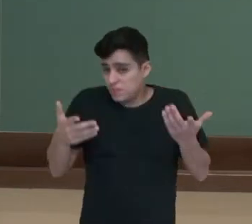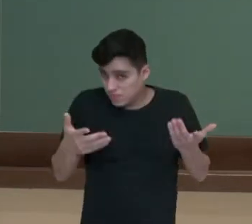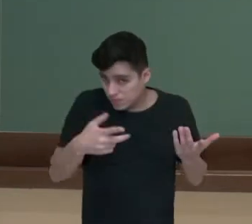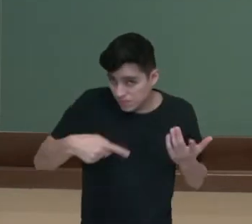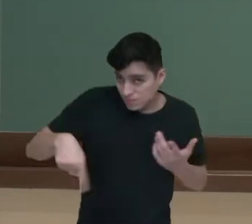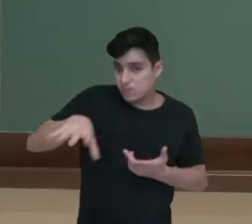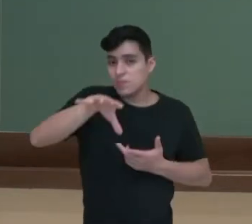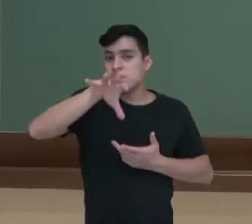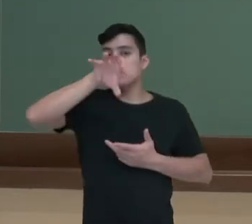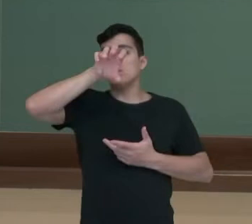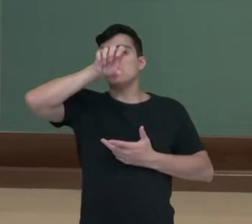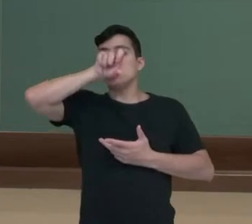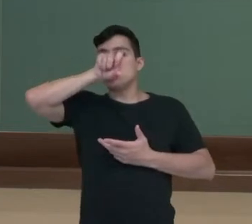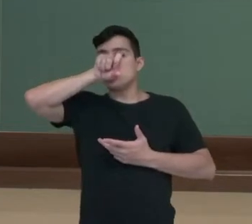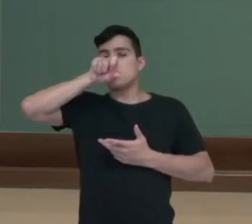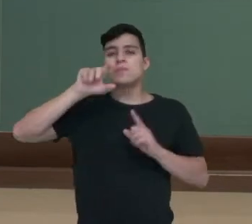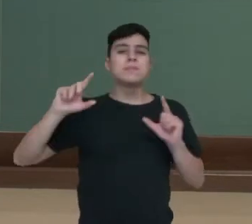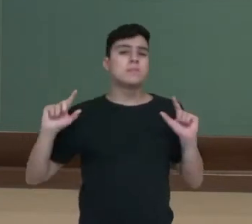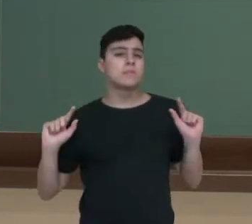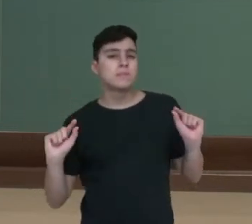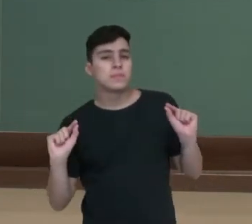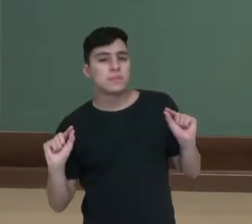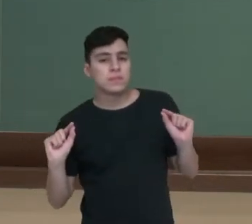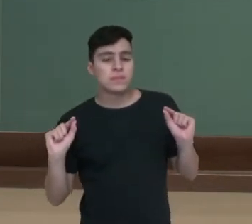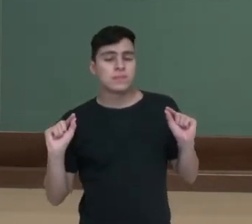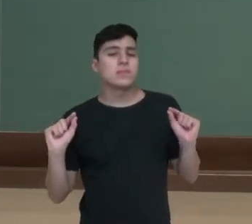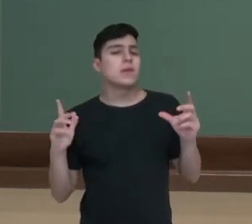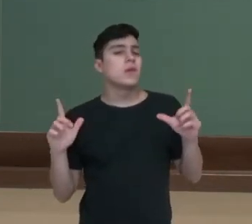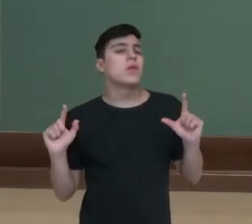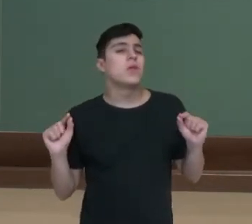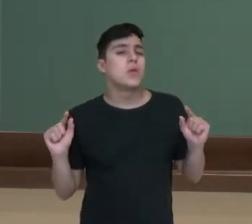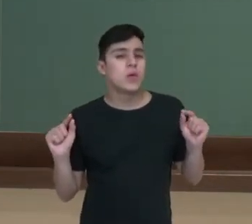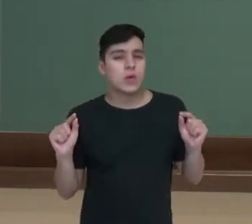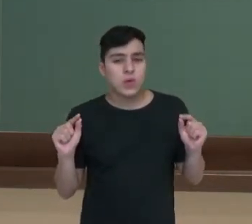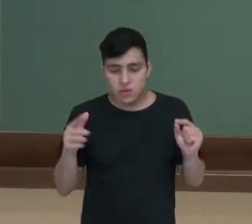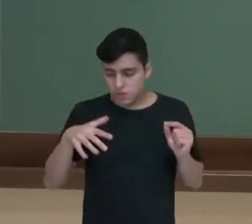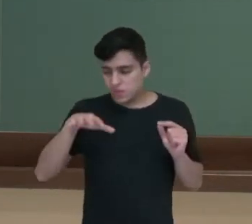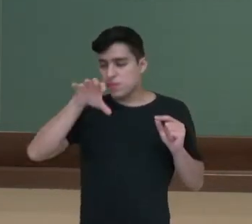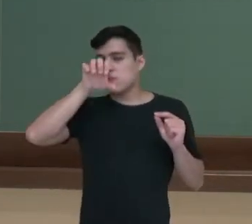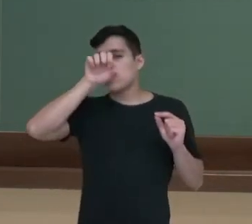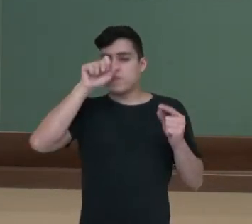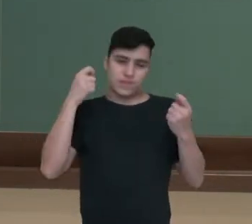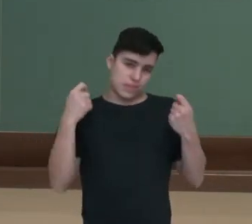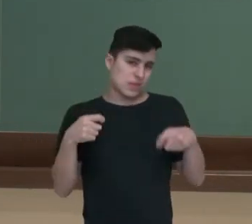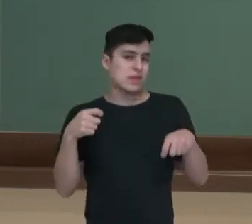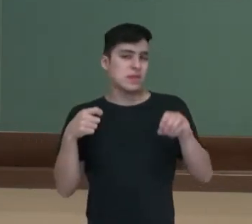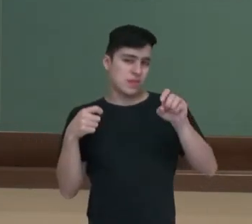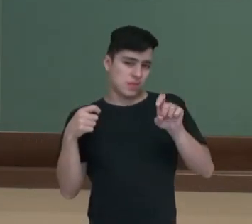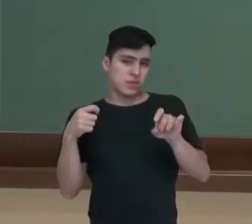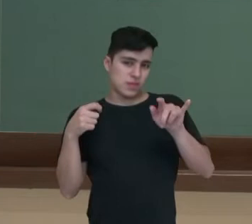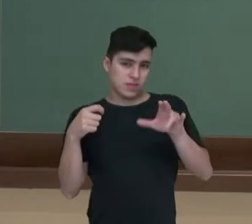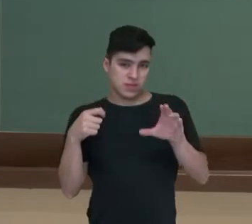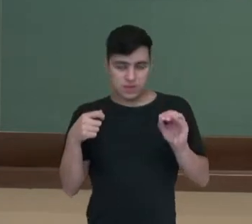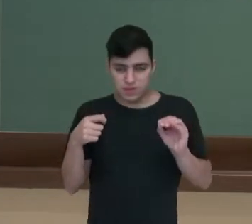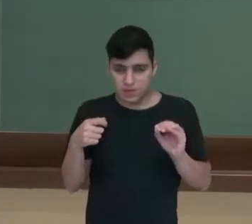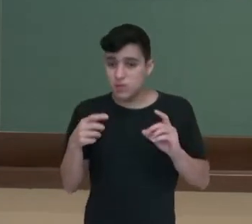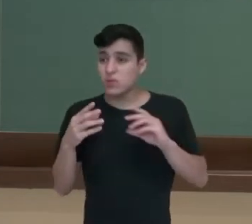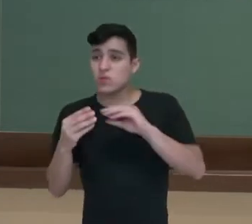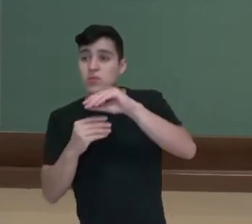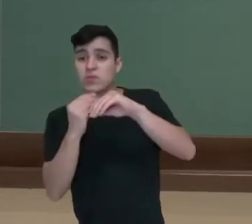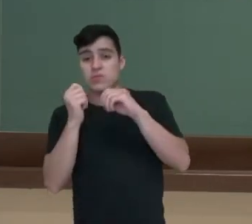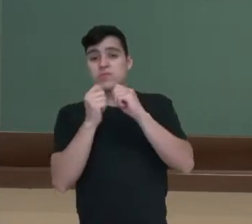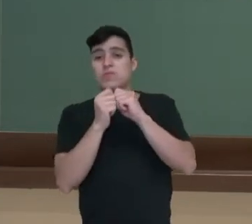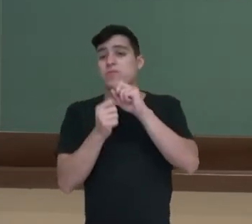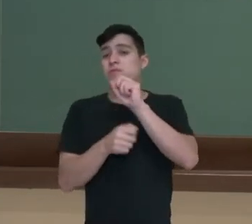inspiramos, trazemos o ar para dentro do nosso corpo, porque nós necessitamos do oxigênio, esse agente estranho pode